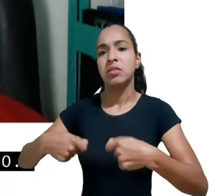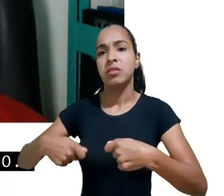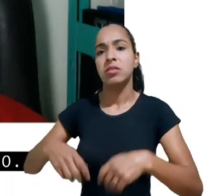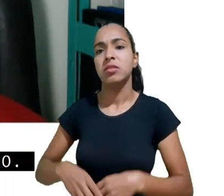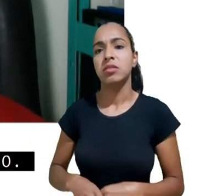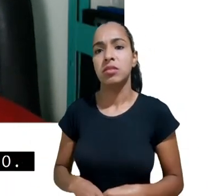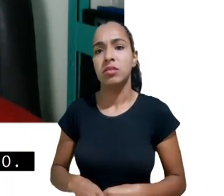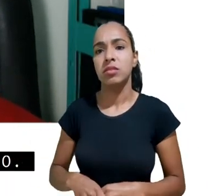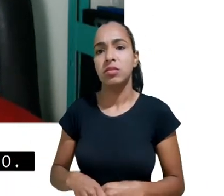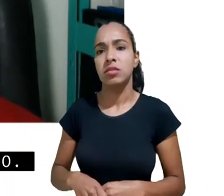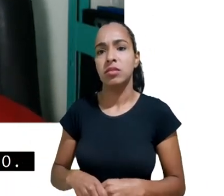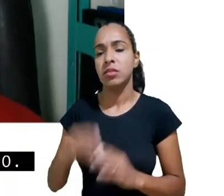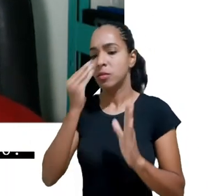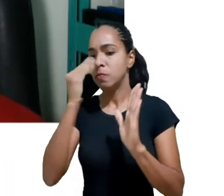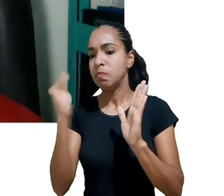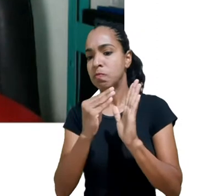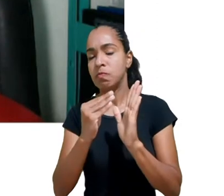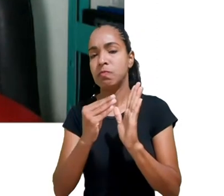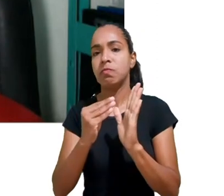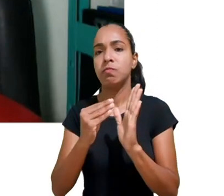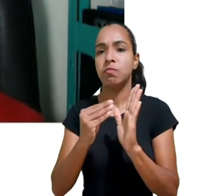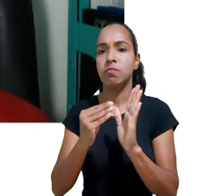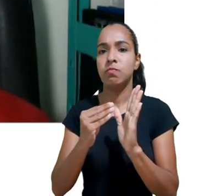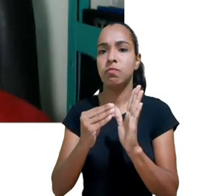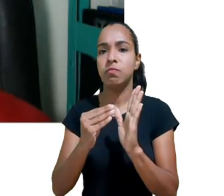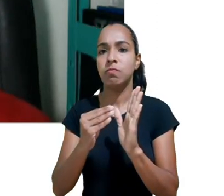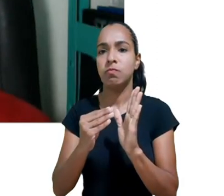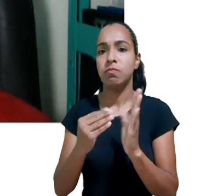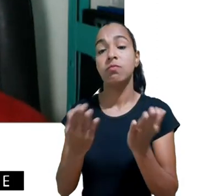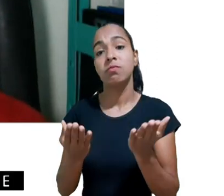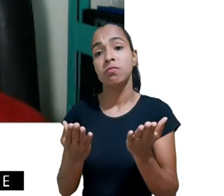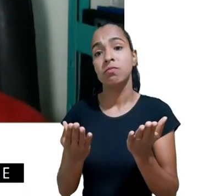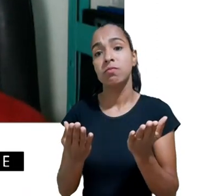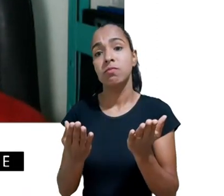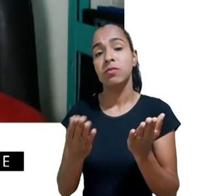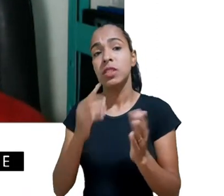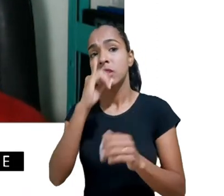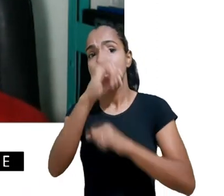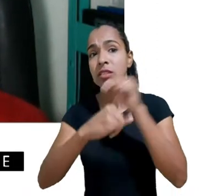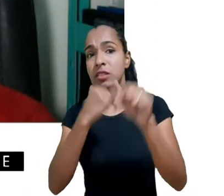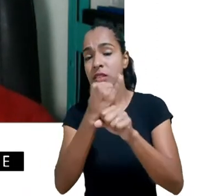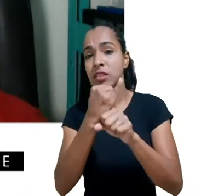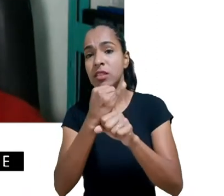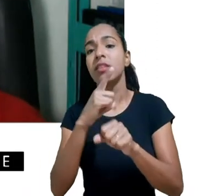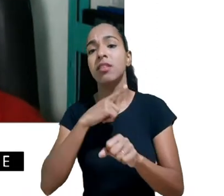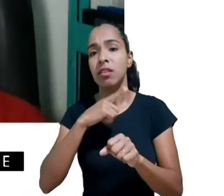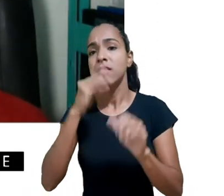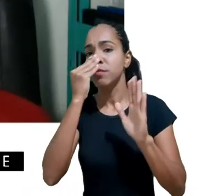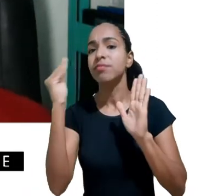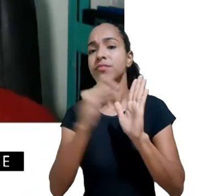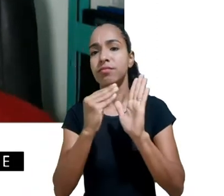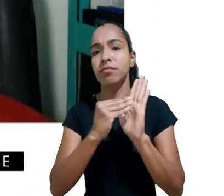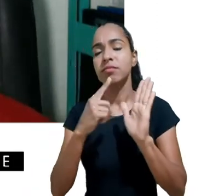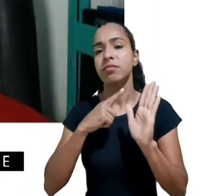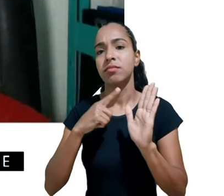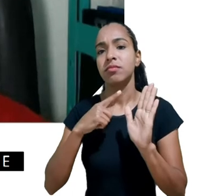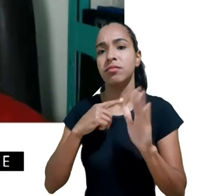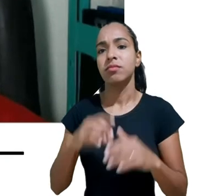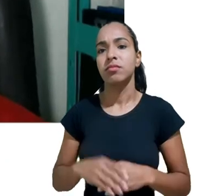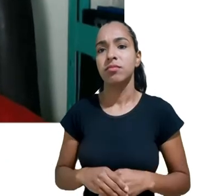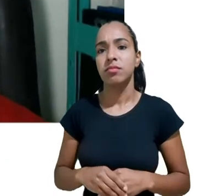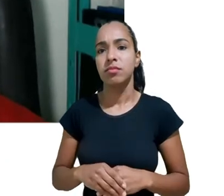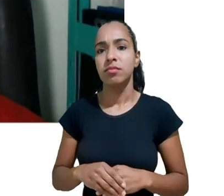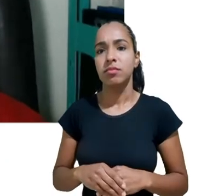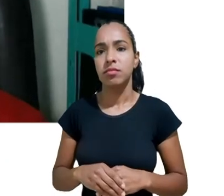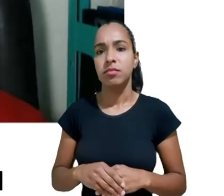direito são reconhecíveis na internet particularmente por exemplo em relação a perfilamento e discurso de